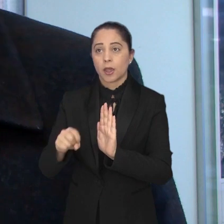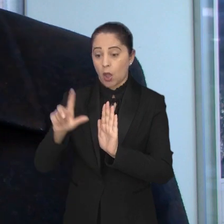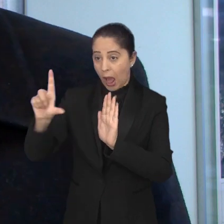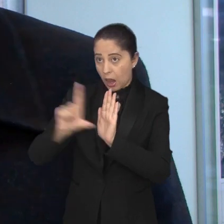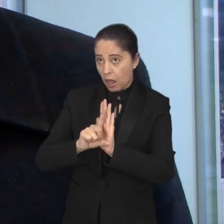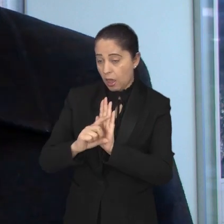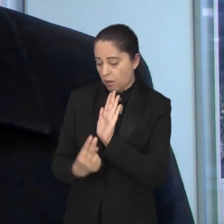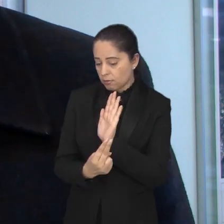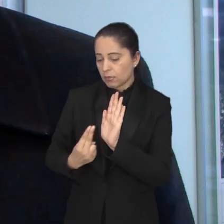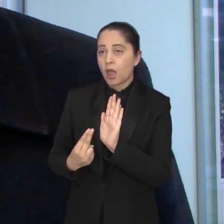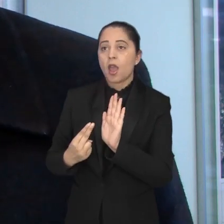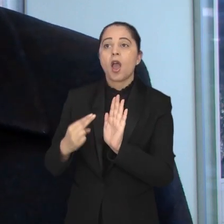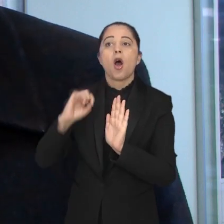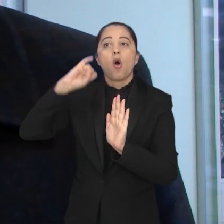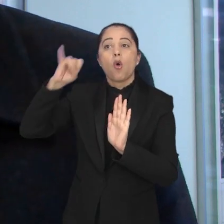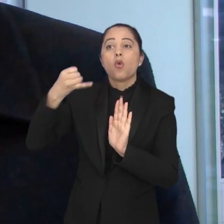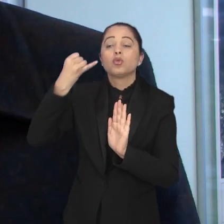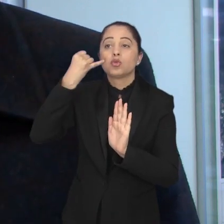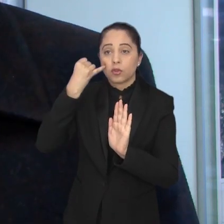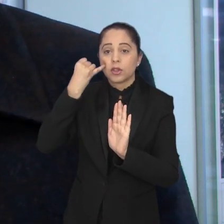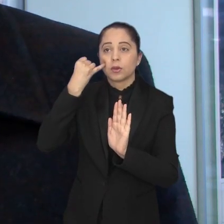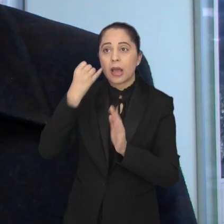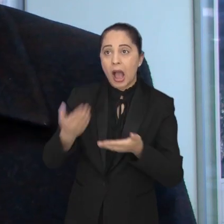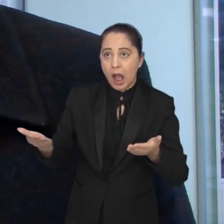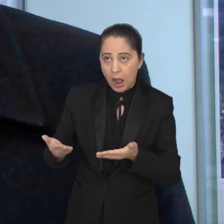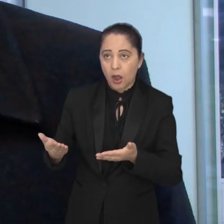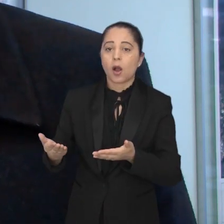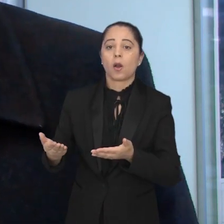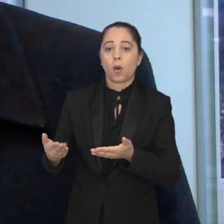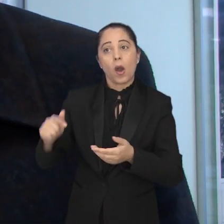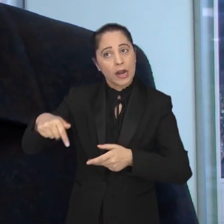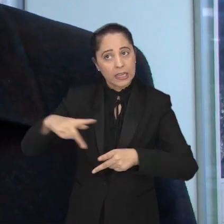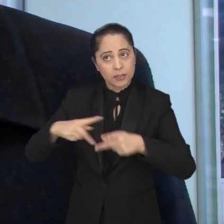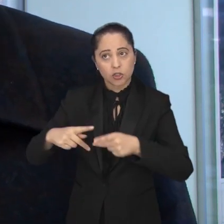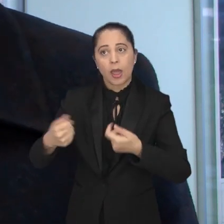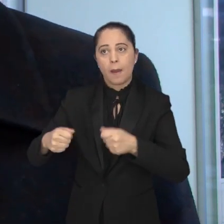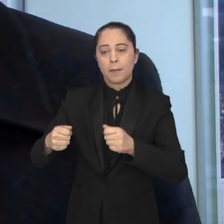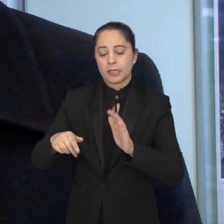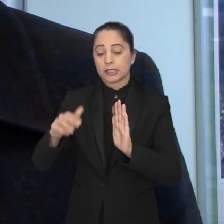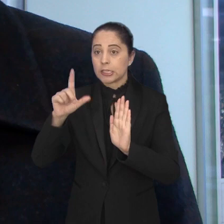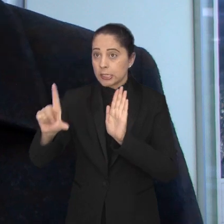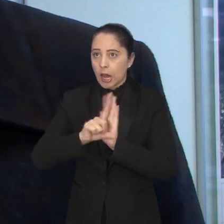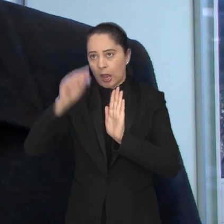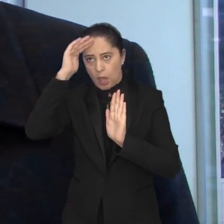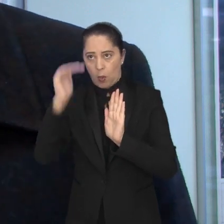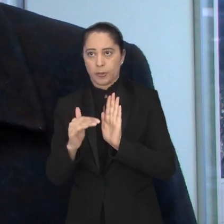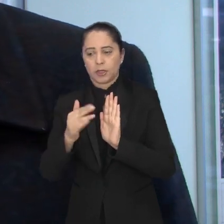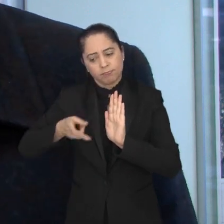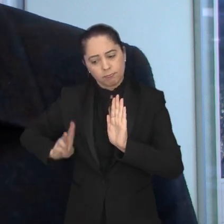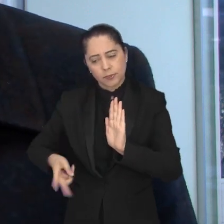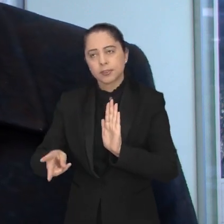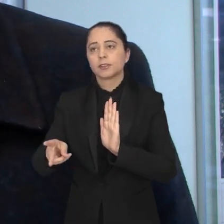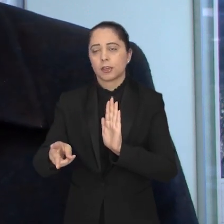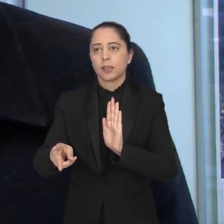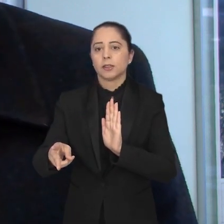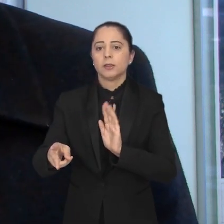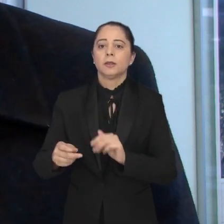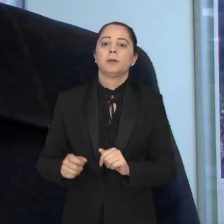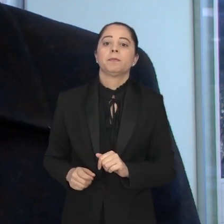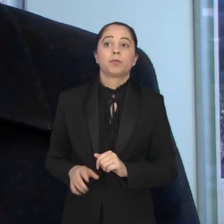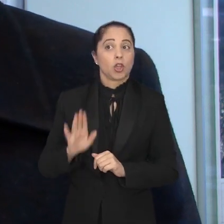a de autoria do vereador Juvenil Silvério, em que agora o município tem que desenvolver esse trabalho continuamente.